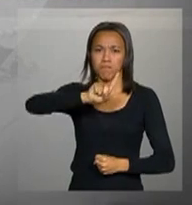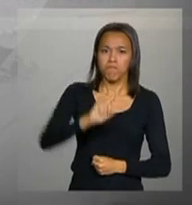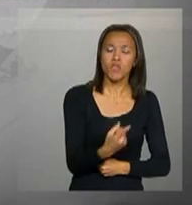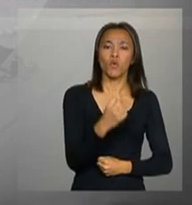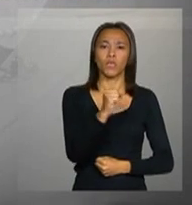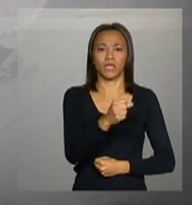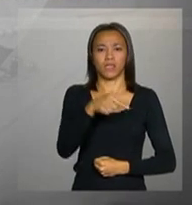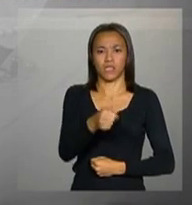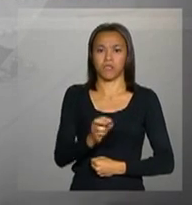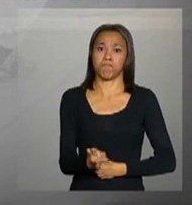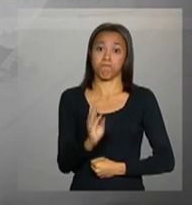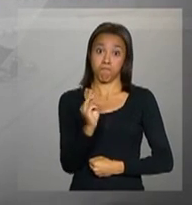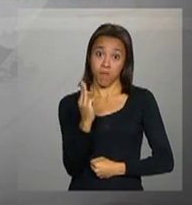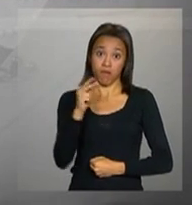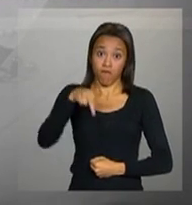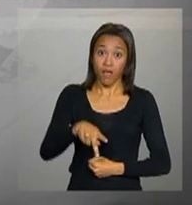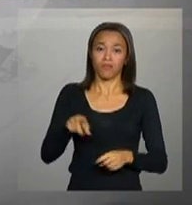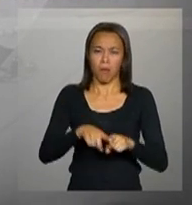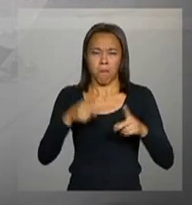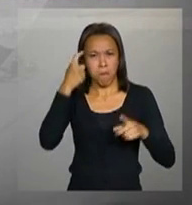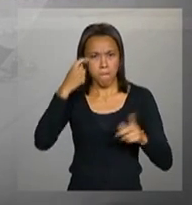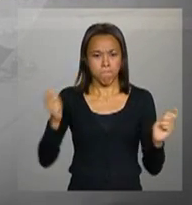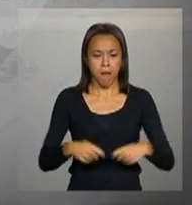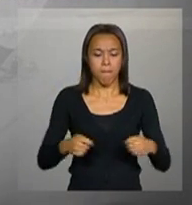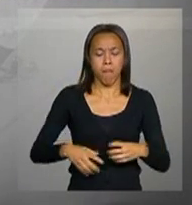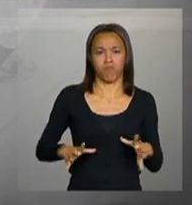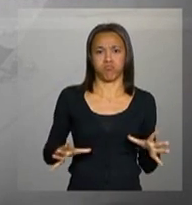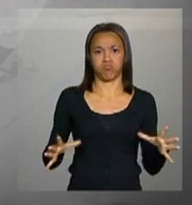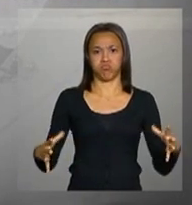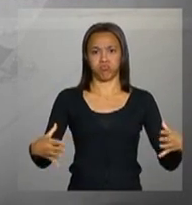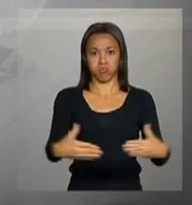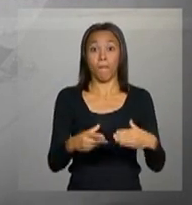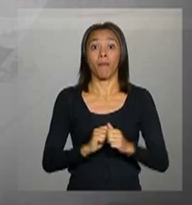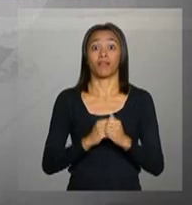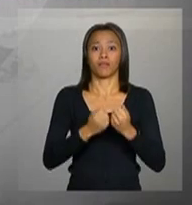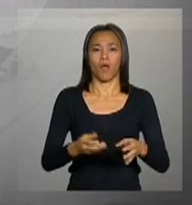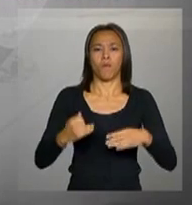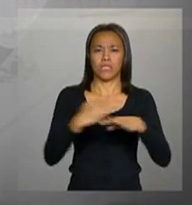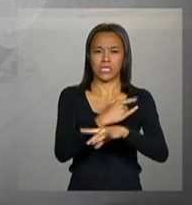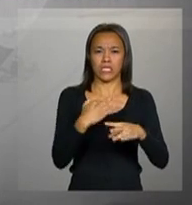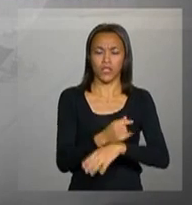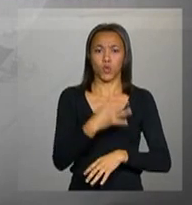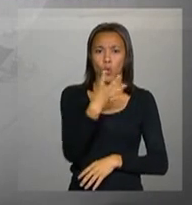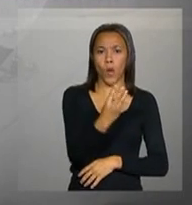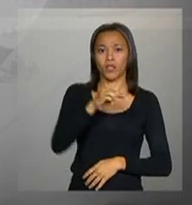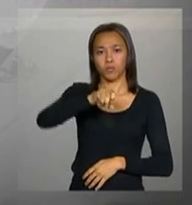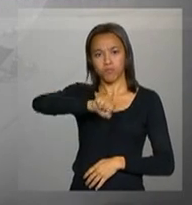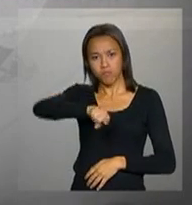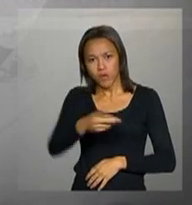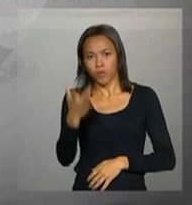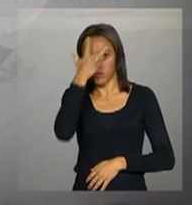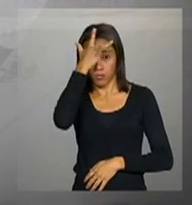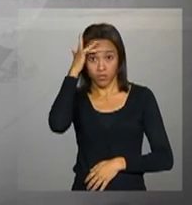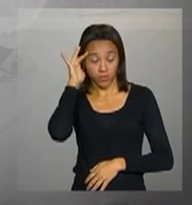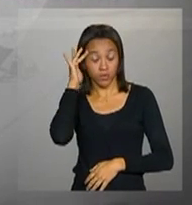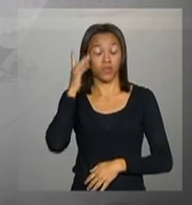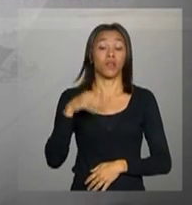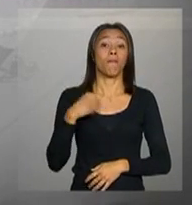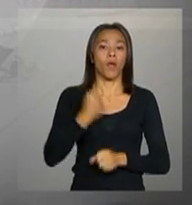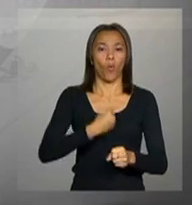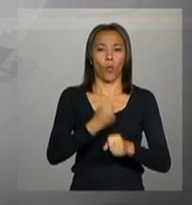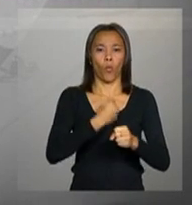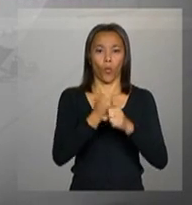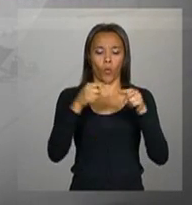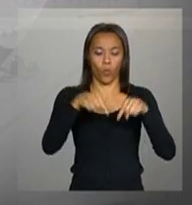.087 megawatts, capacidade suficiente para abastecer uma cidade com 4 milhões de habitantes. Para a